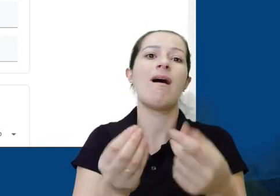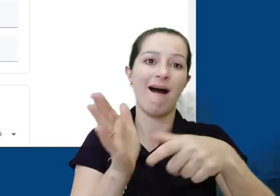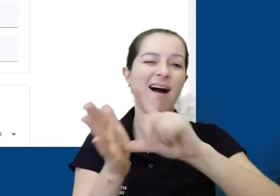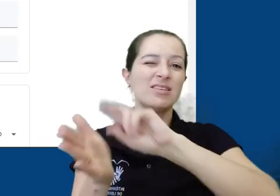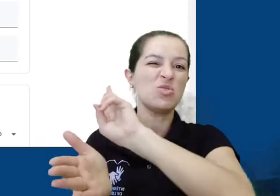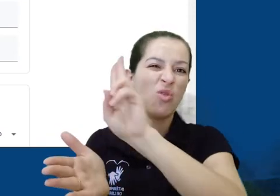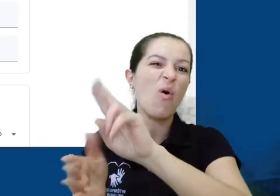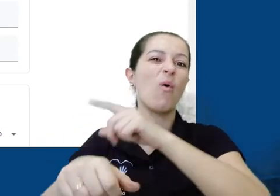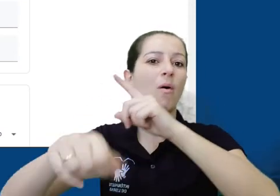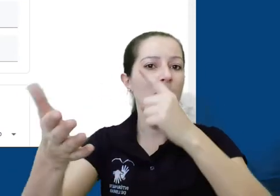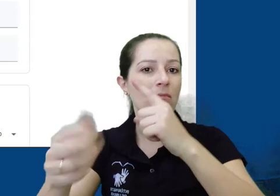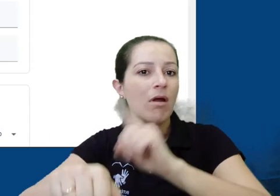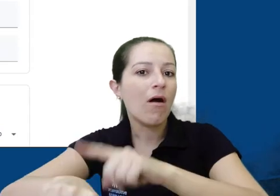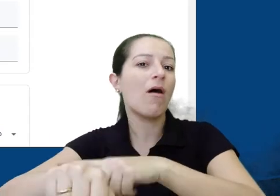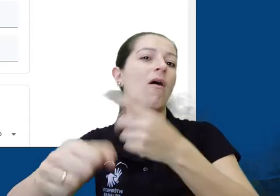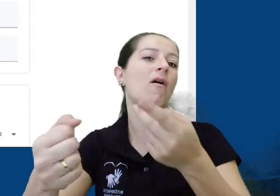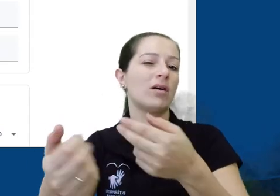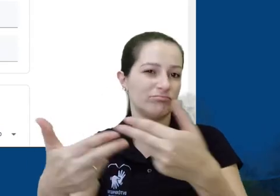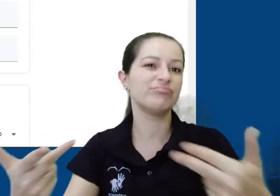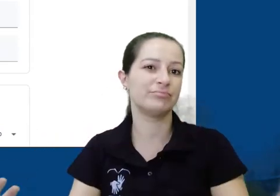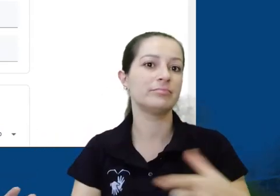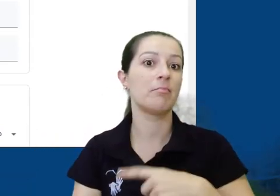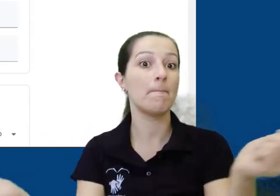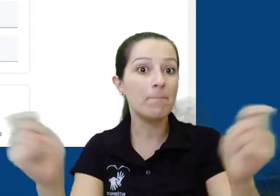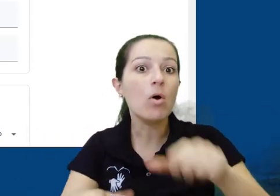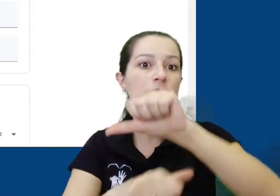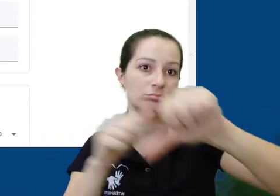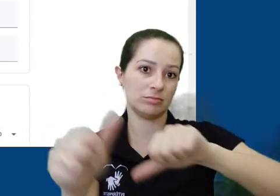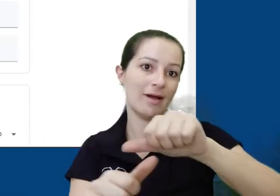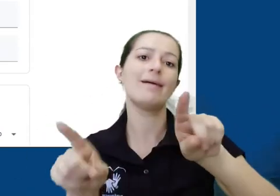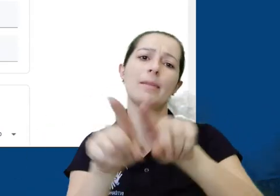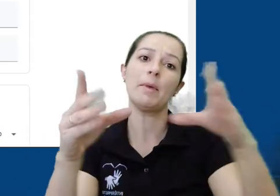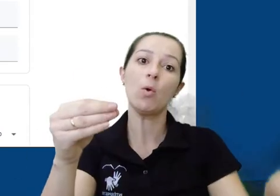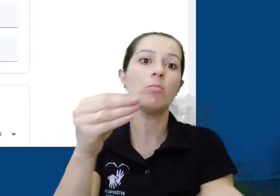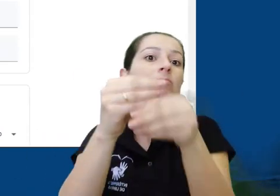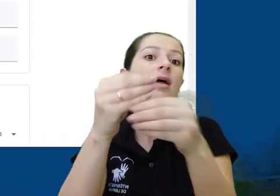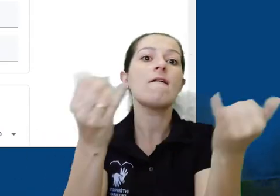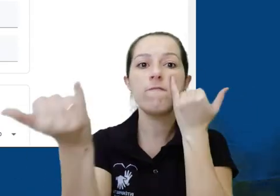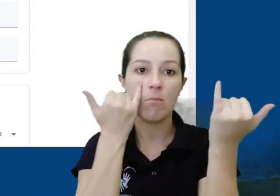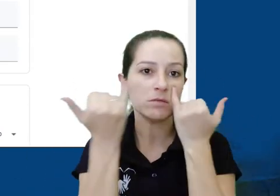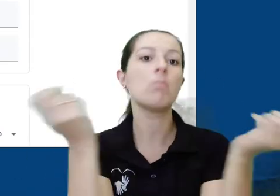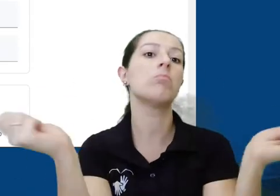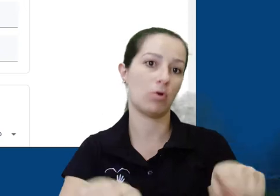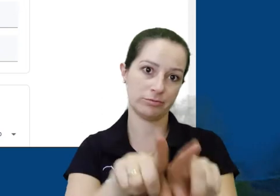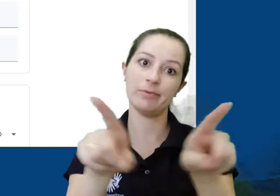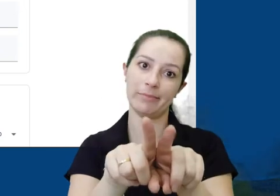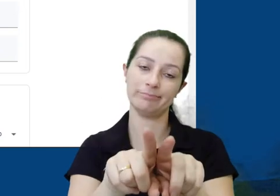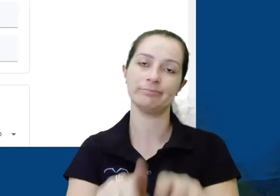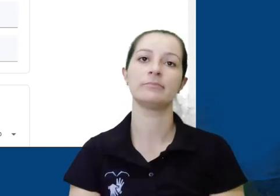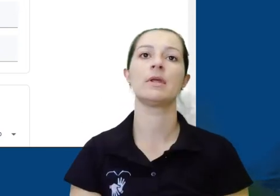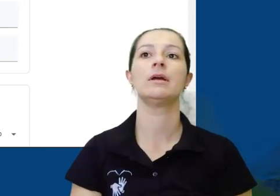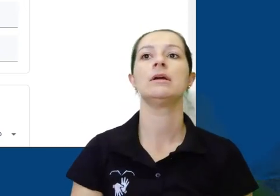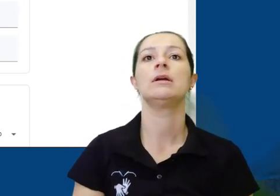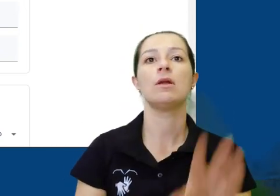turma que foram definidos lá na criação e ainda temos a possibilidade de criar uma descrição, opção que não é dada no processo de